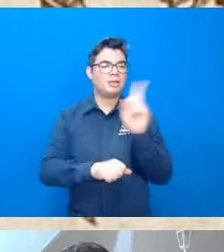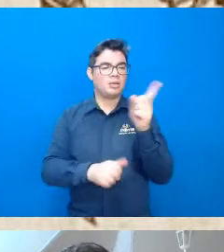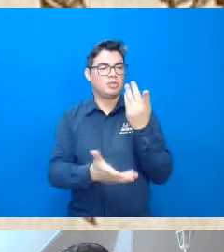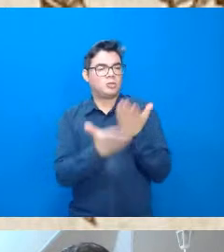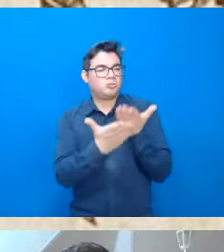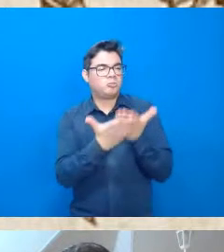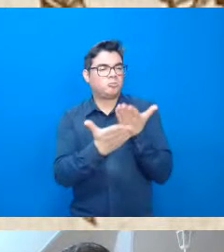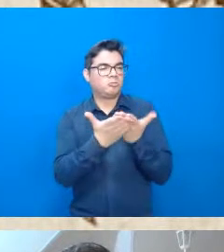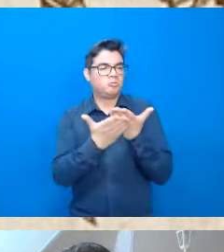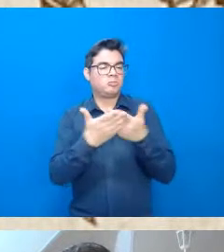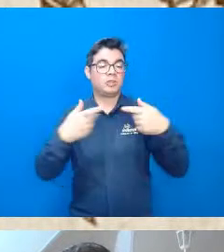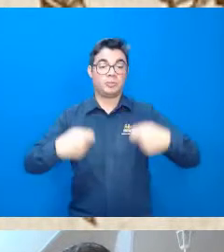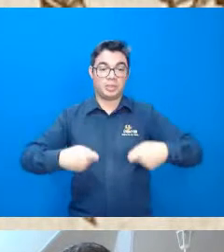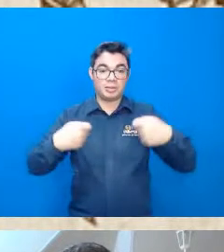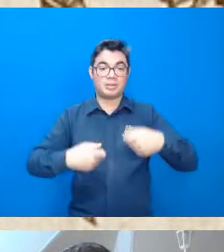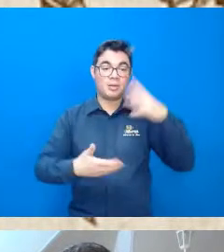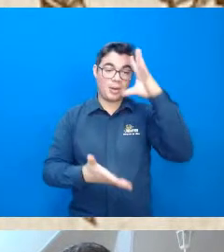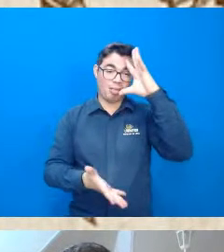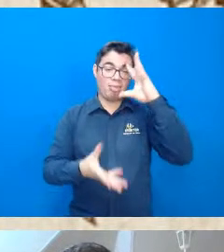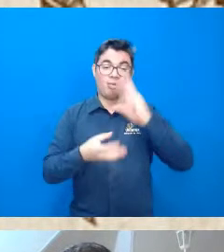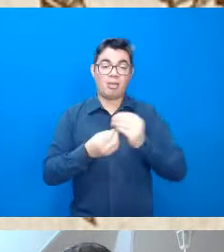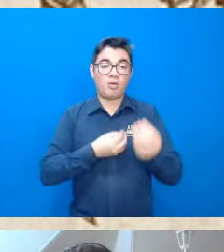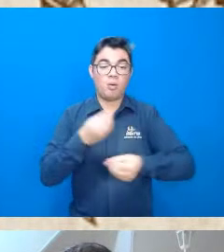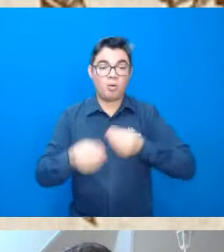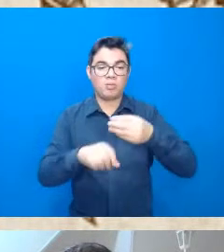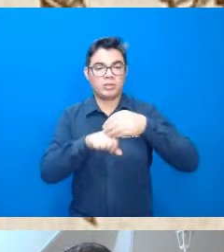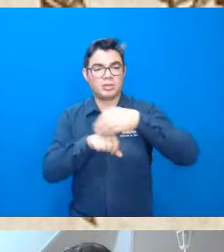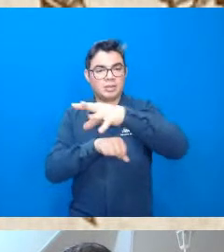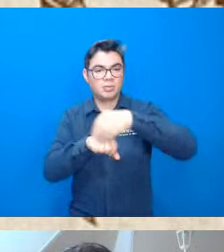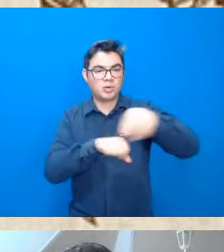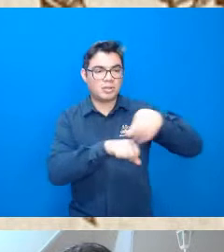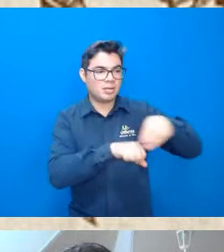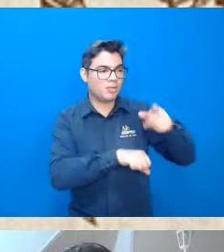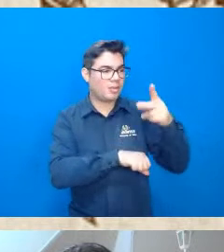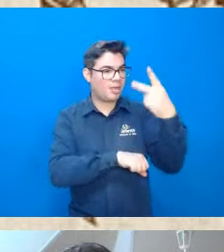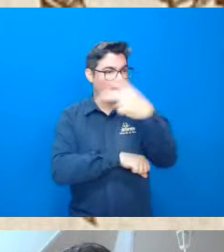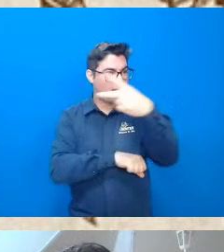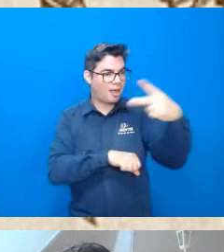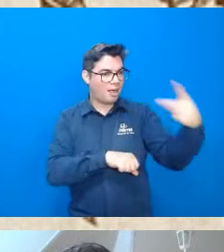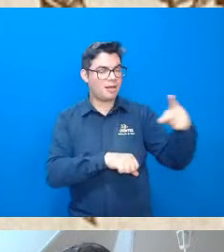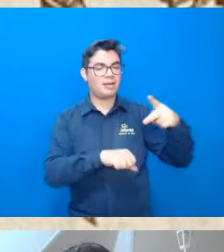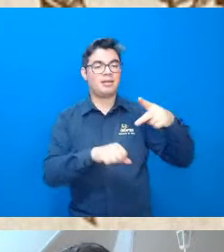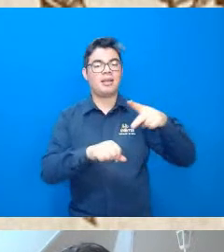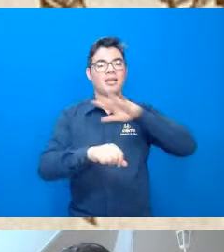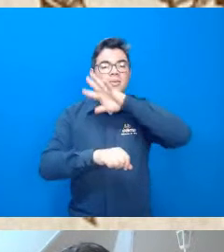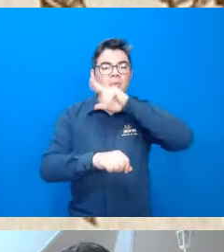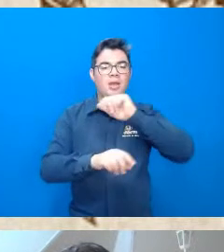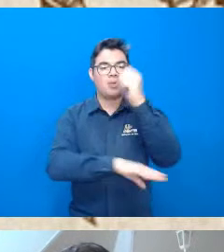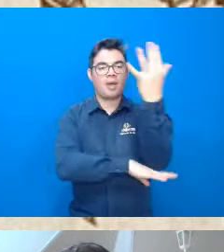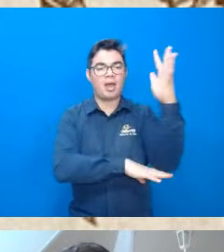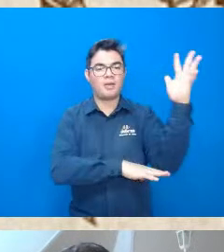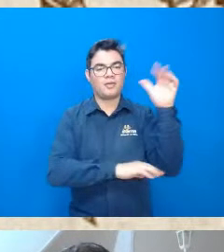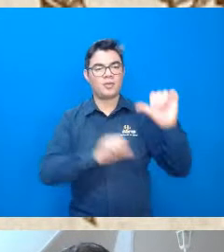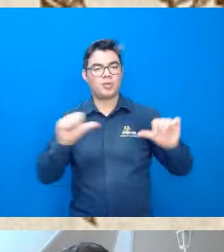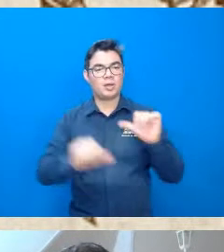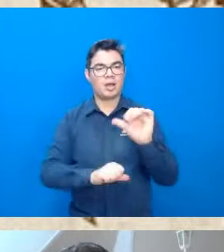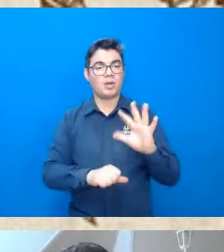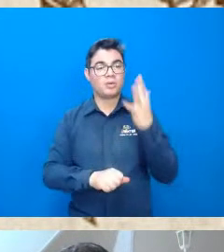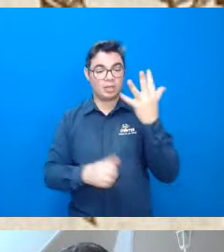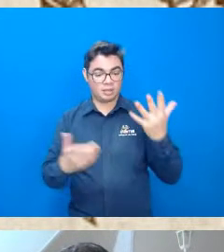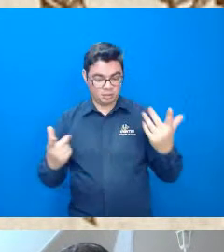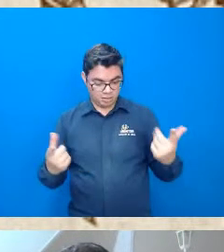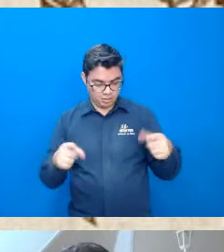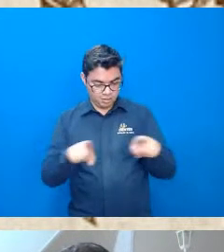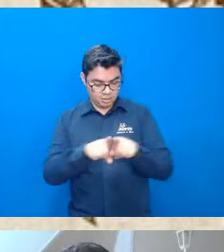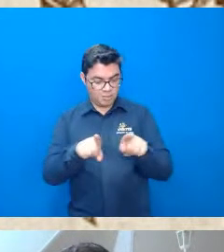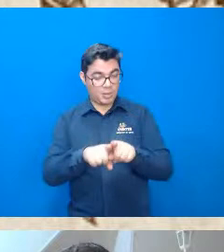entender como que as distribuições das espécies vão mudar em relação às mudanças climáticas porque vamos pensar assim